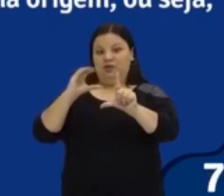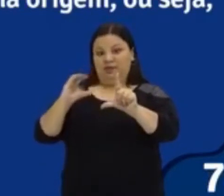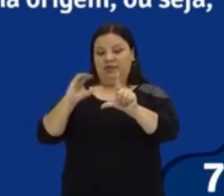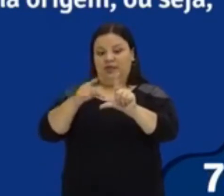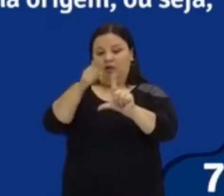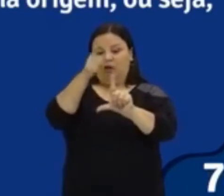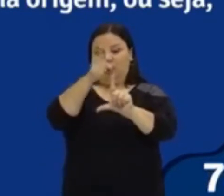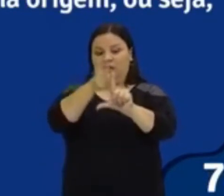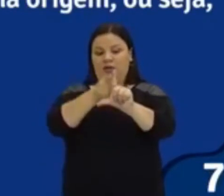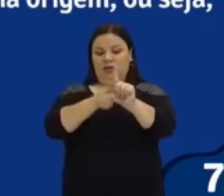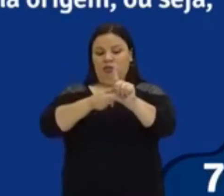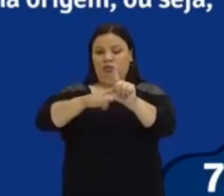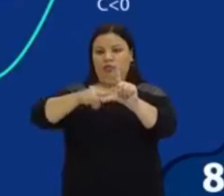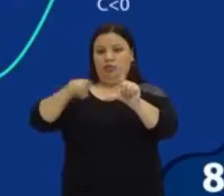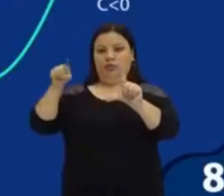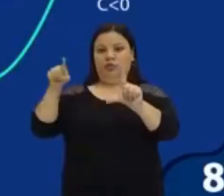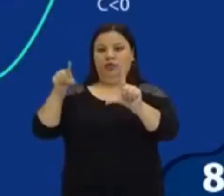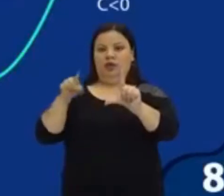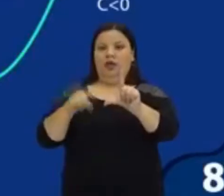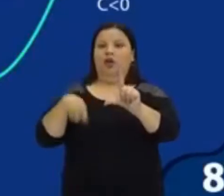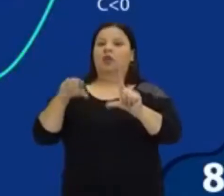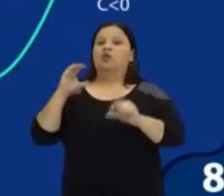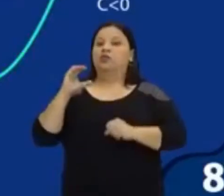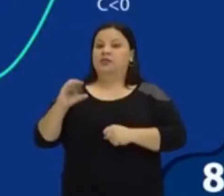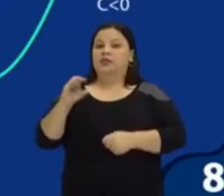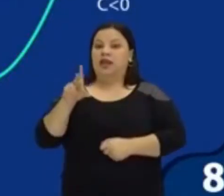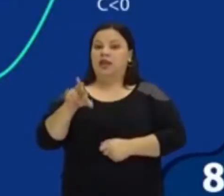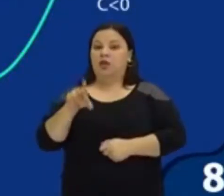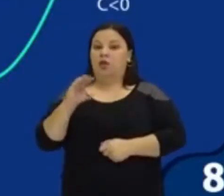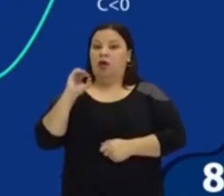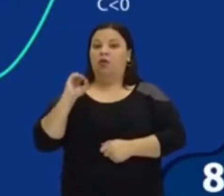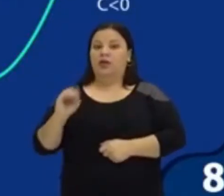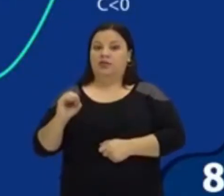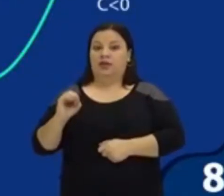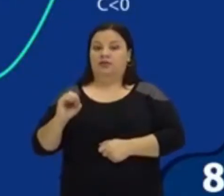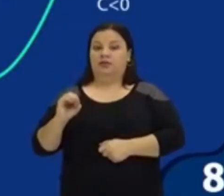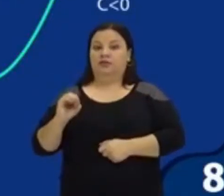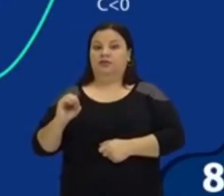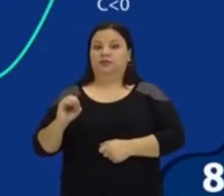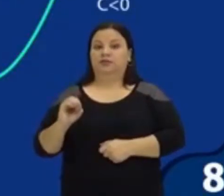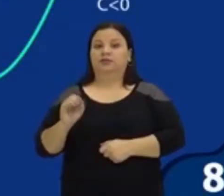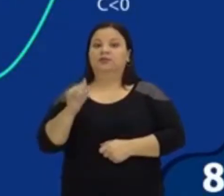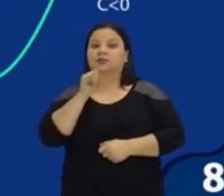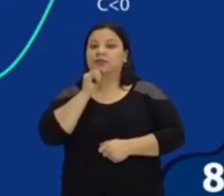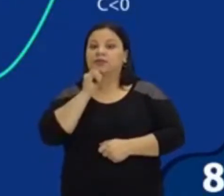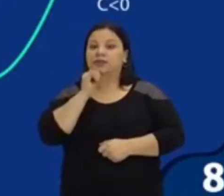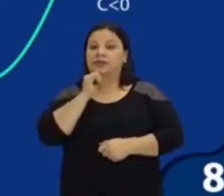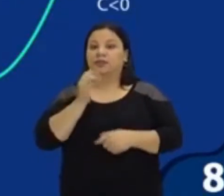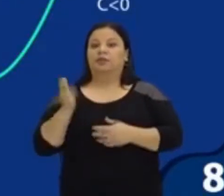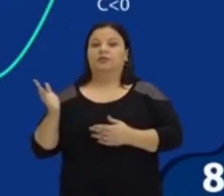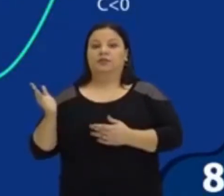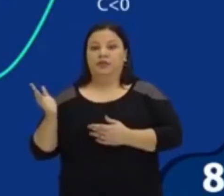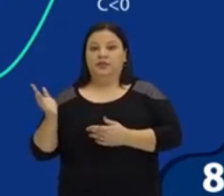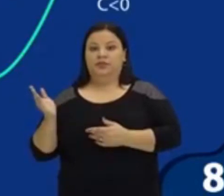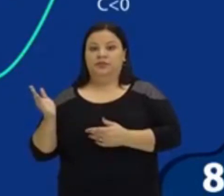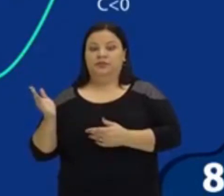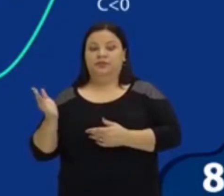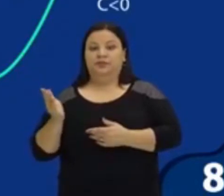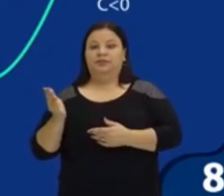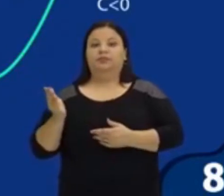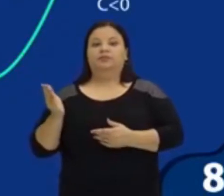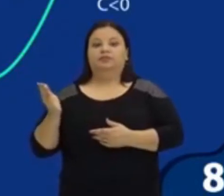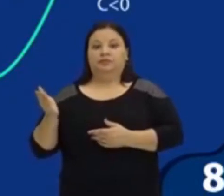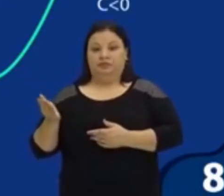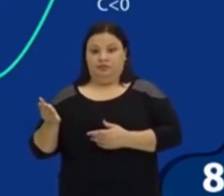gente tem aqui um gráfico, tá aqui, ó. Então, por exemplo, aqui nós temos o valor de C,